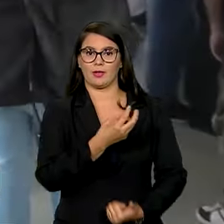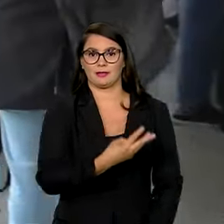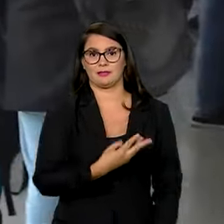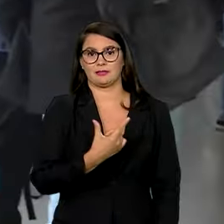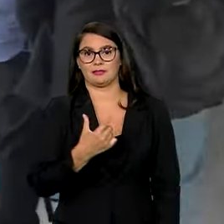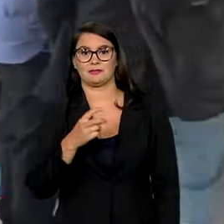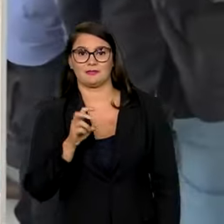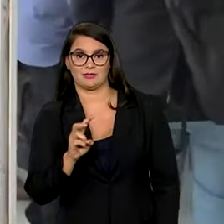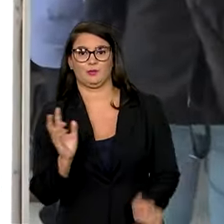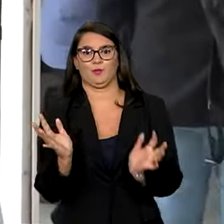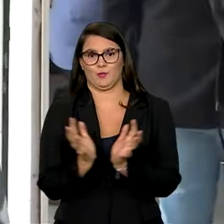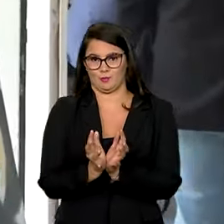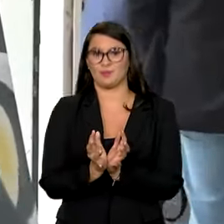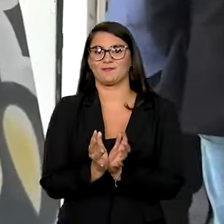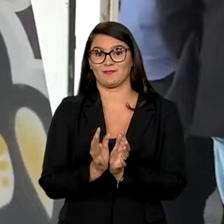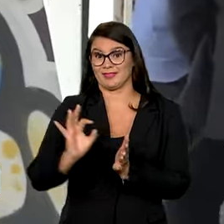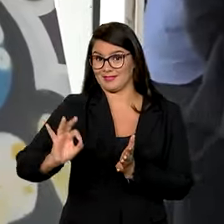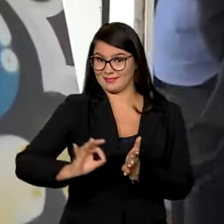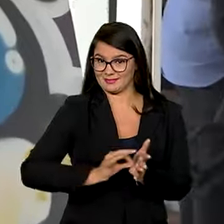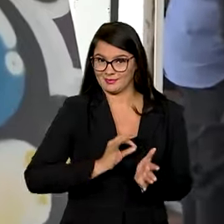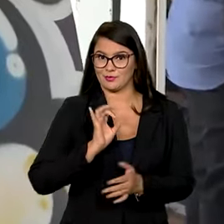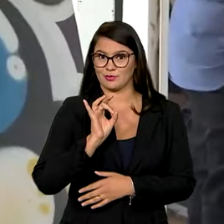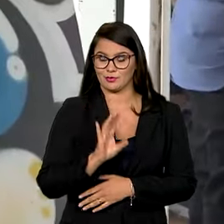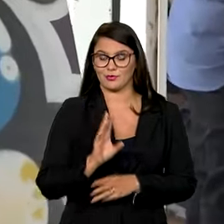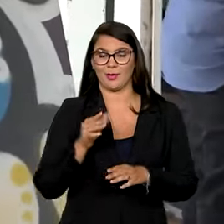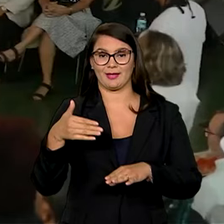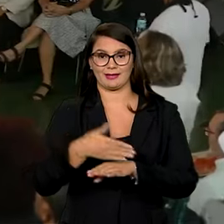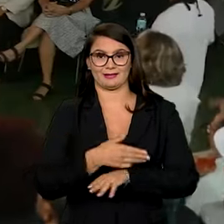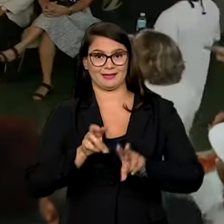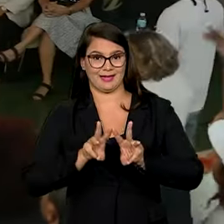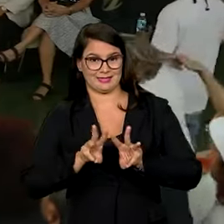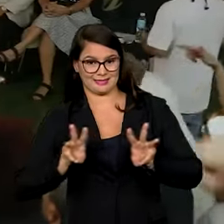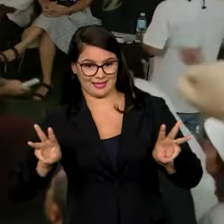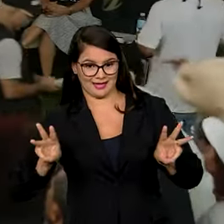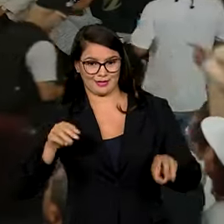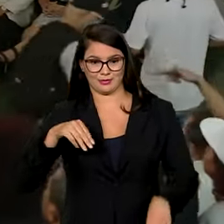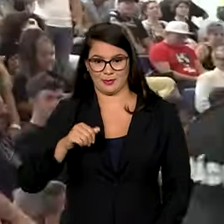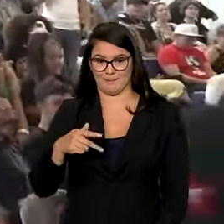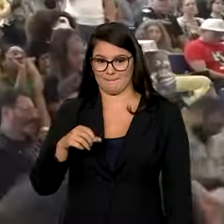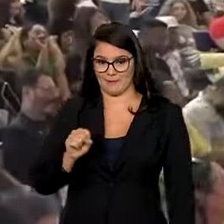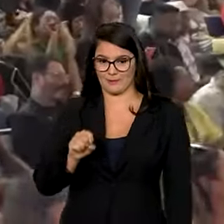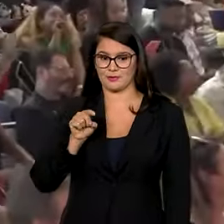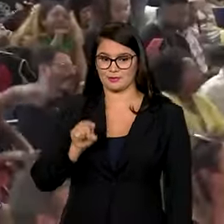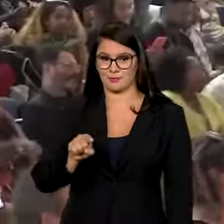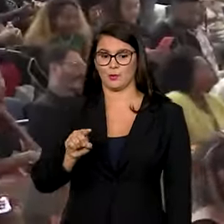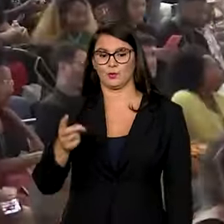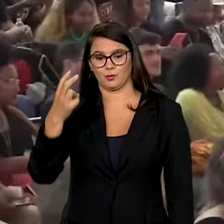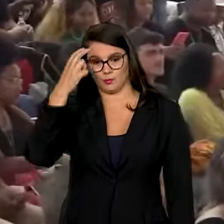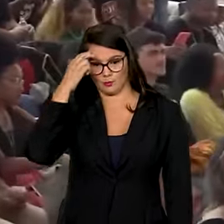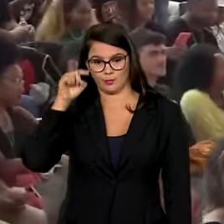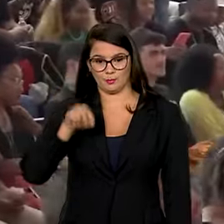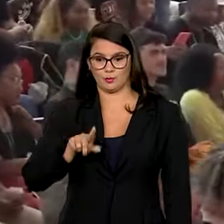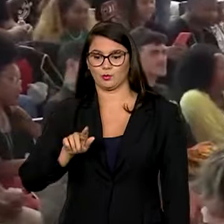iniciativas. Para se inscrever, basta acessar o site mapas.cultura.gov